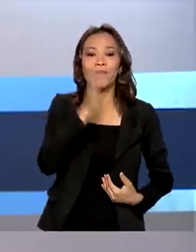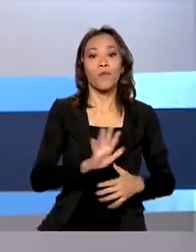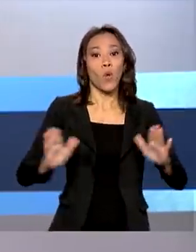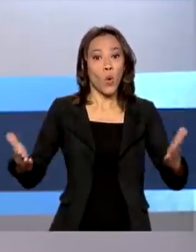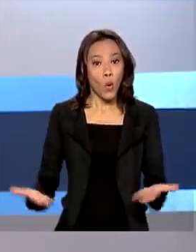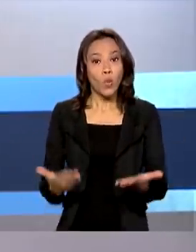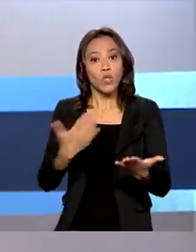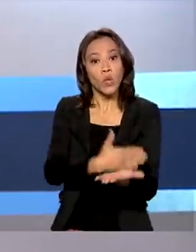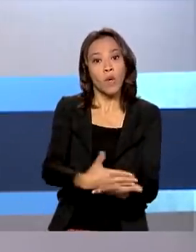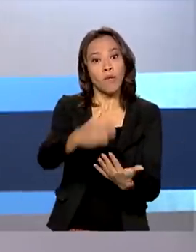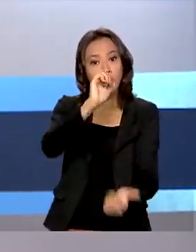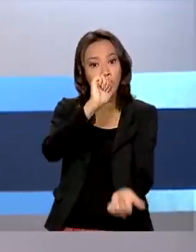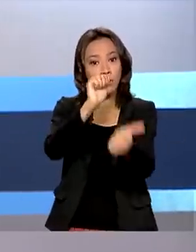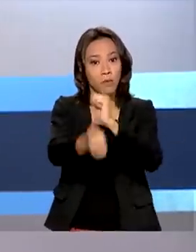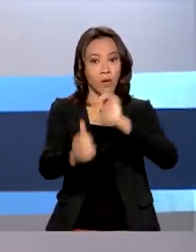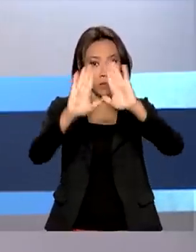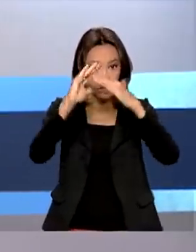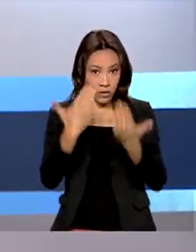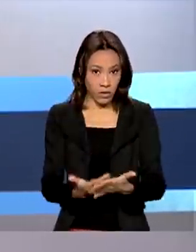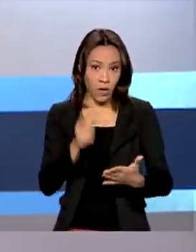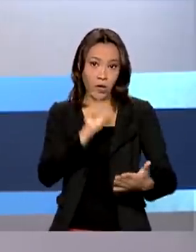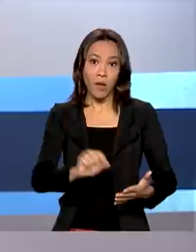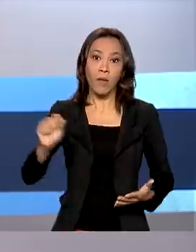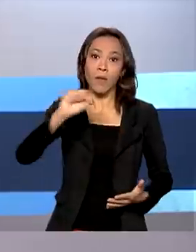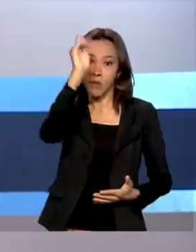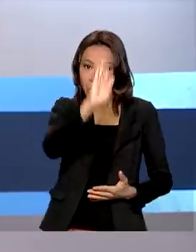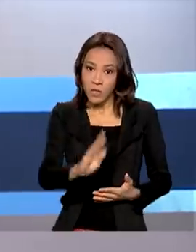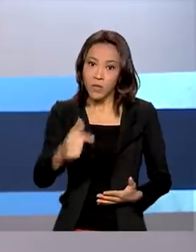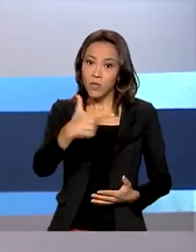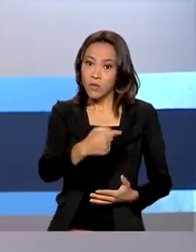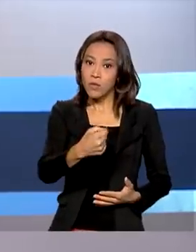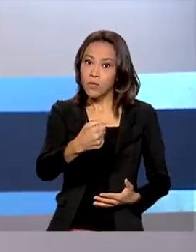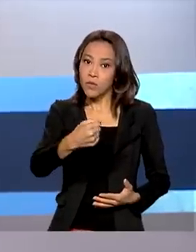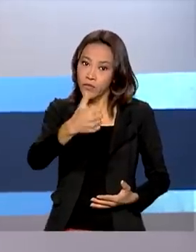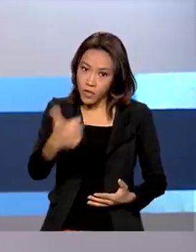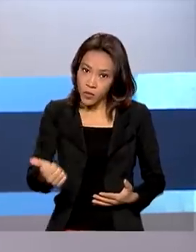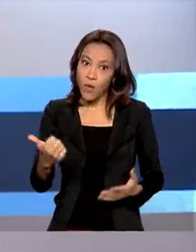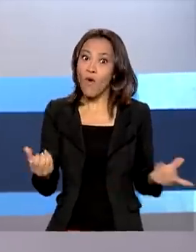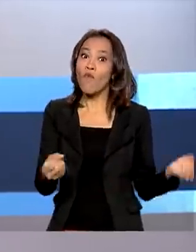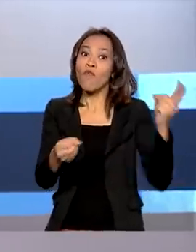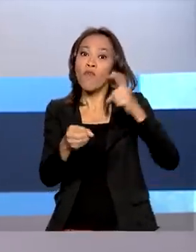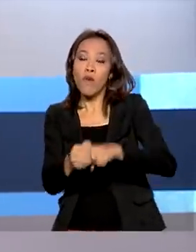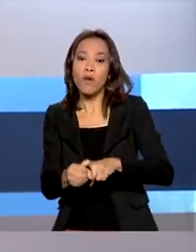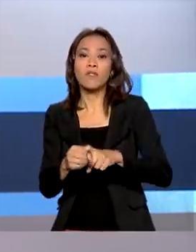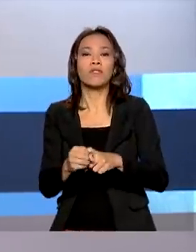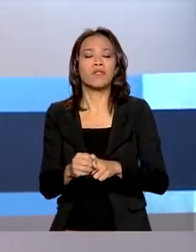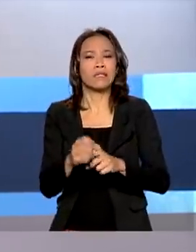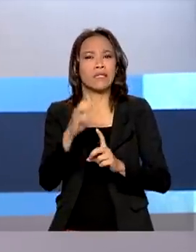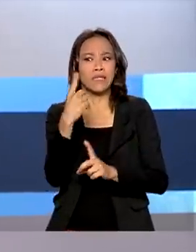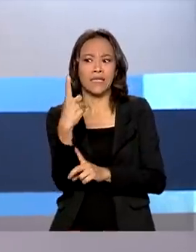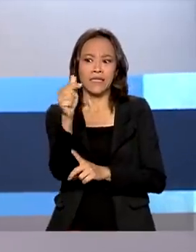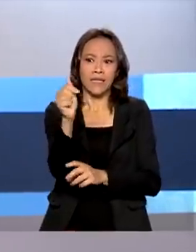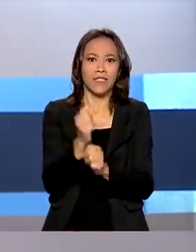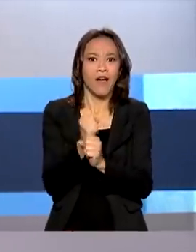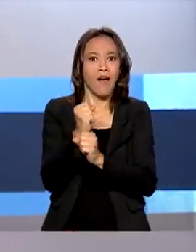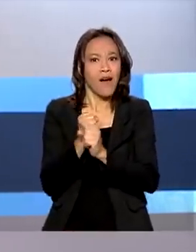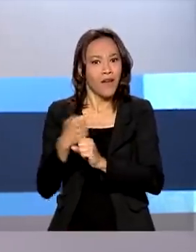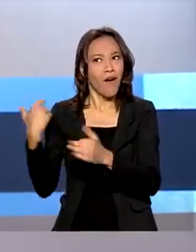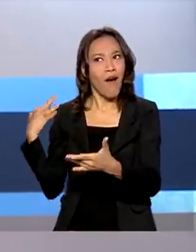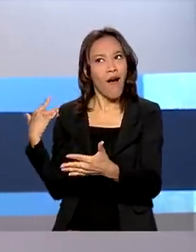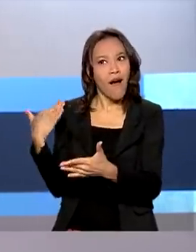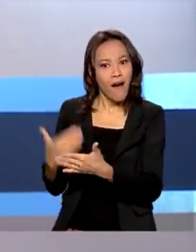Escolares Brasileiros 2021. O evento volta a ser realizado após 17 anos. A organização é da